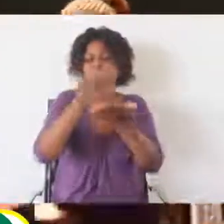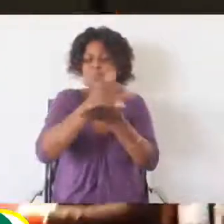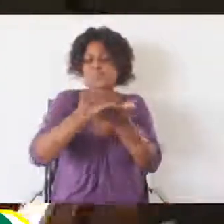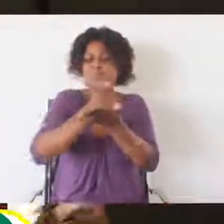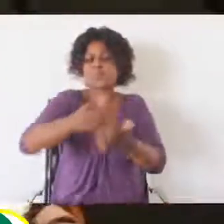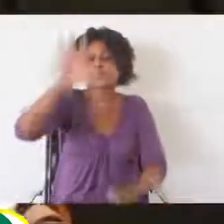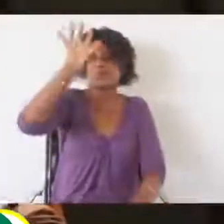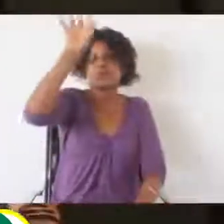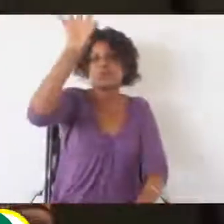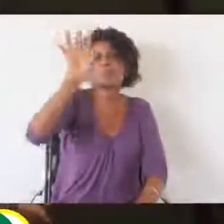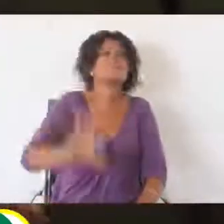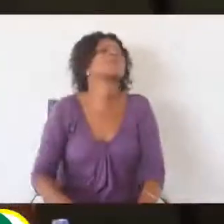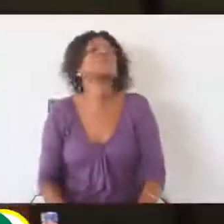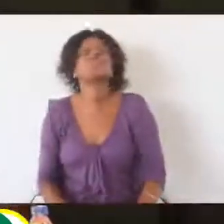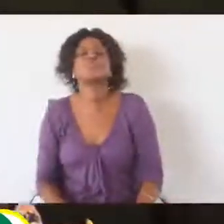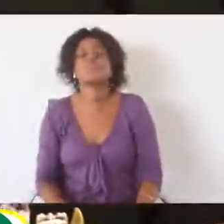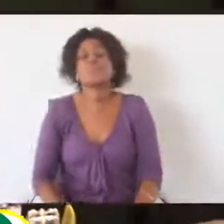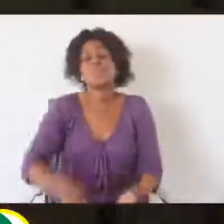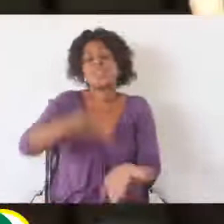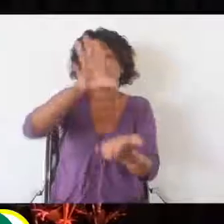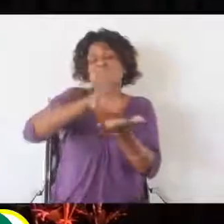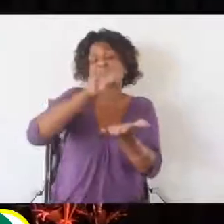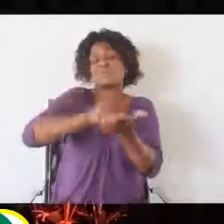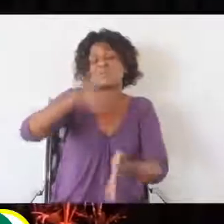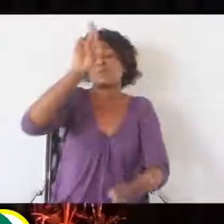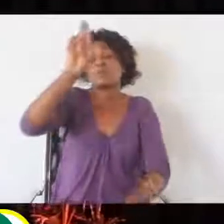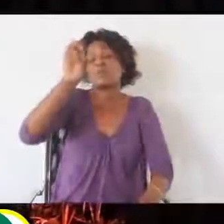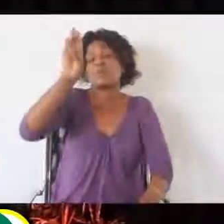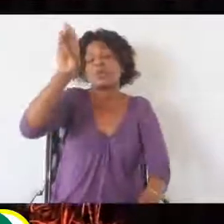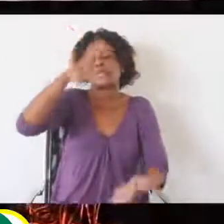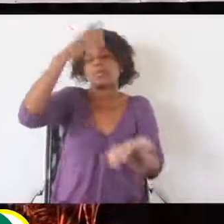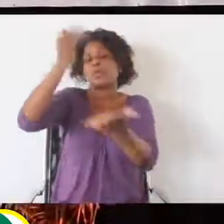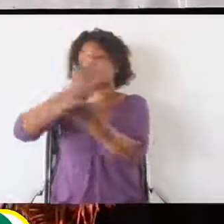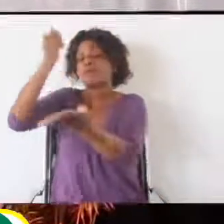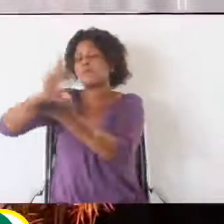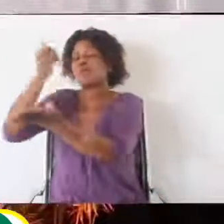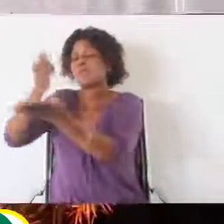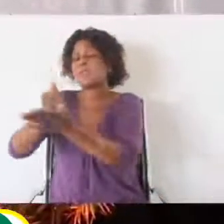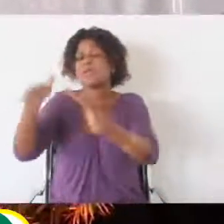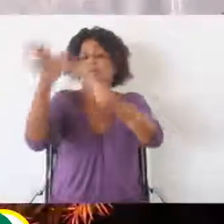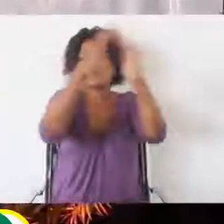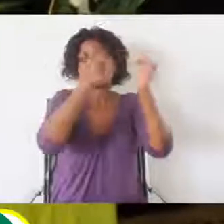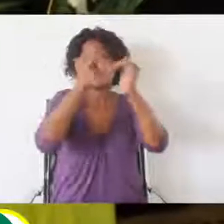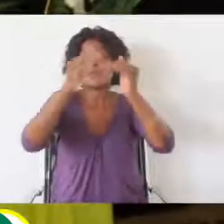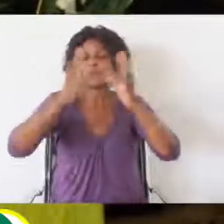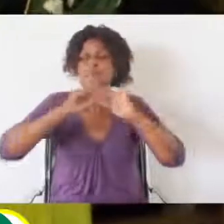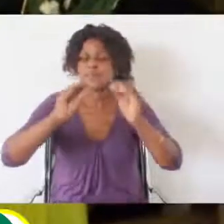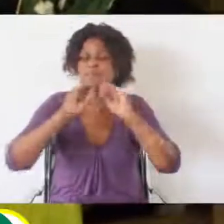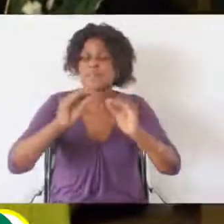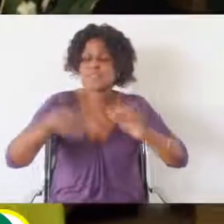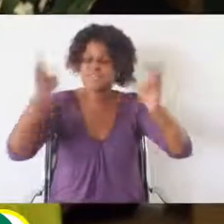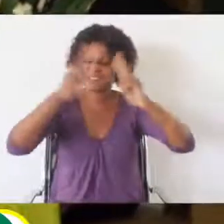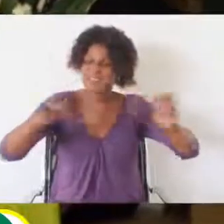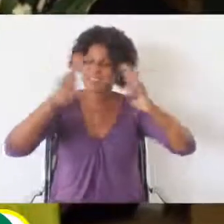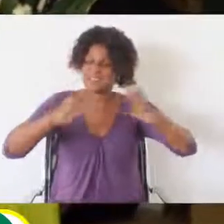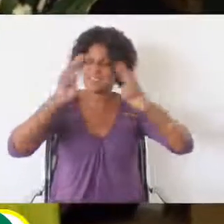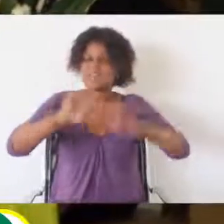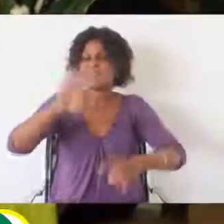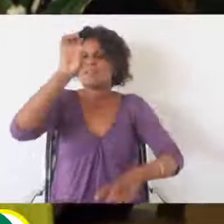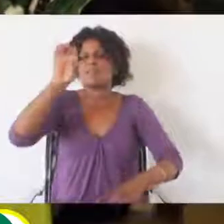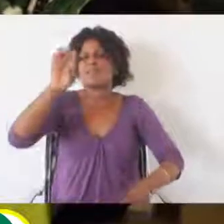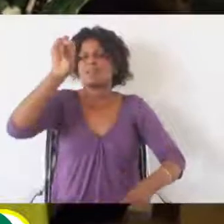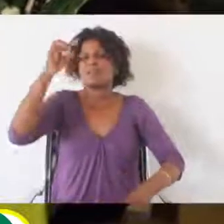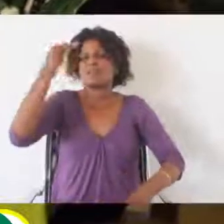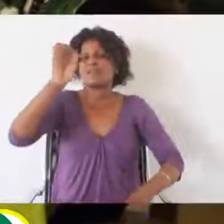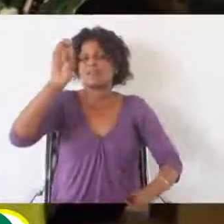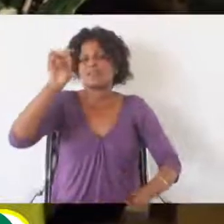resultados que a UEM tem estado a alcançar ao nível do ensino, investigação e extensão universitária refletem o